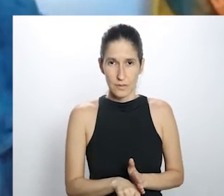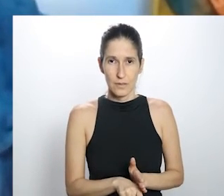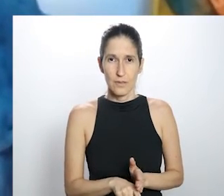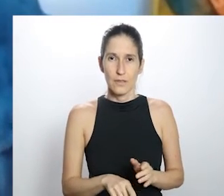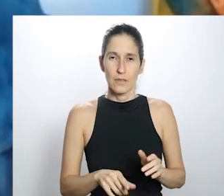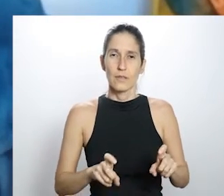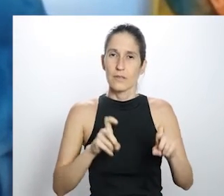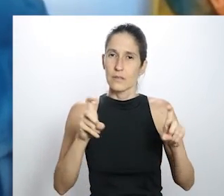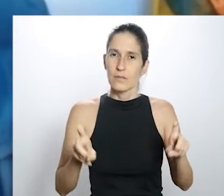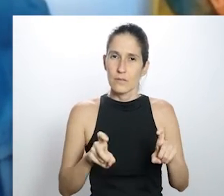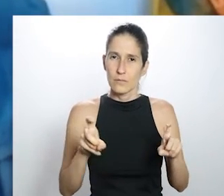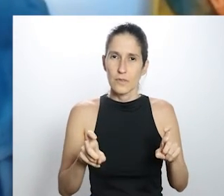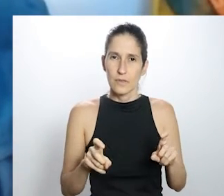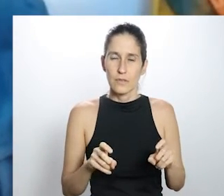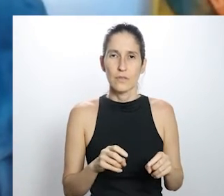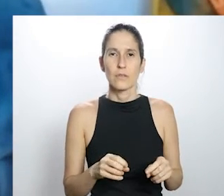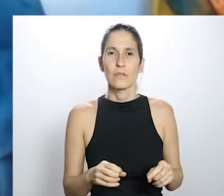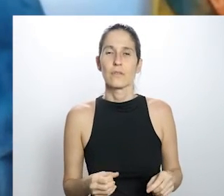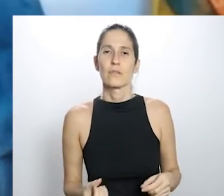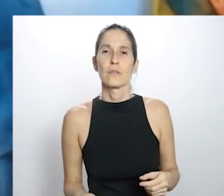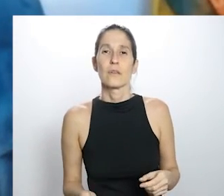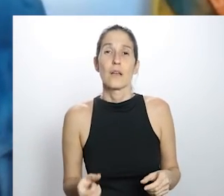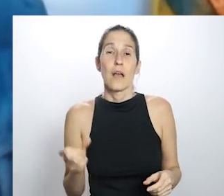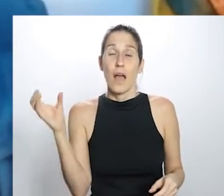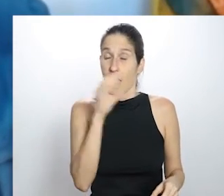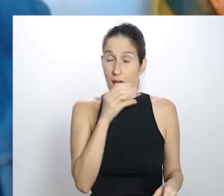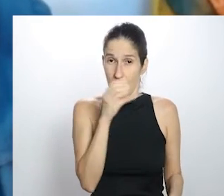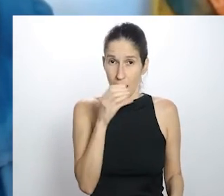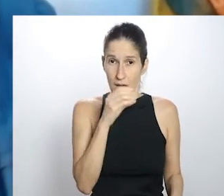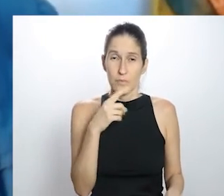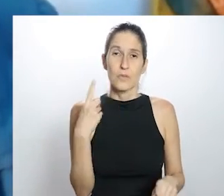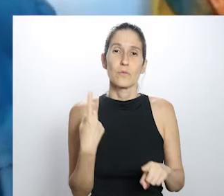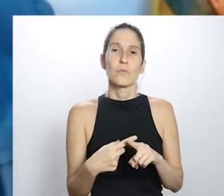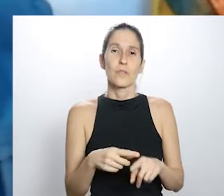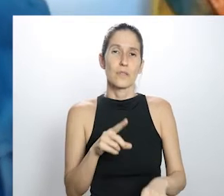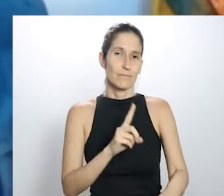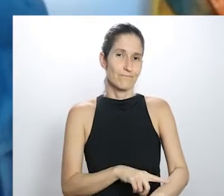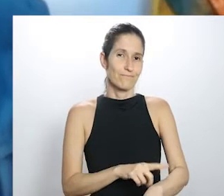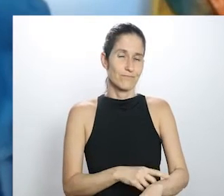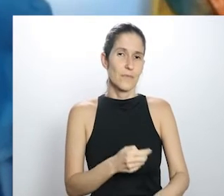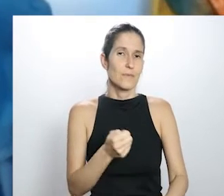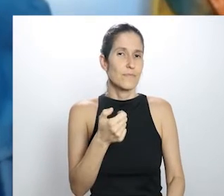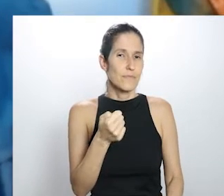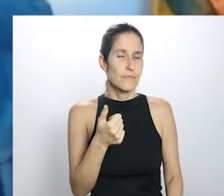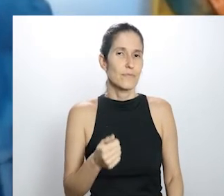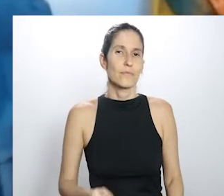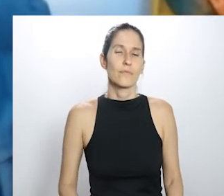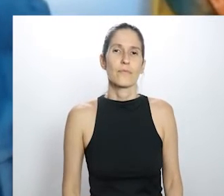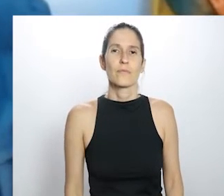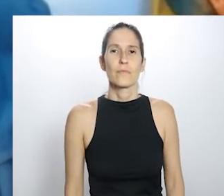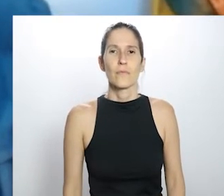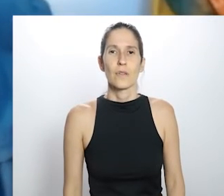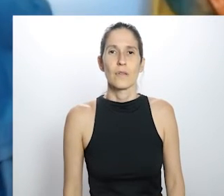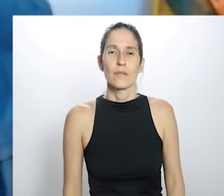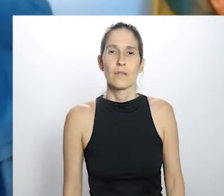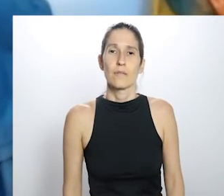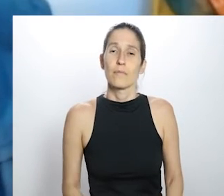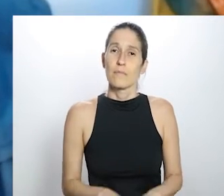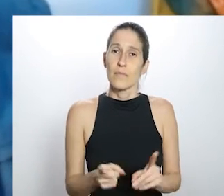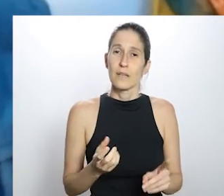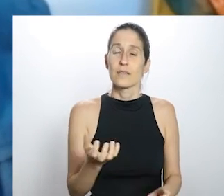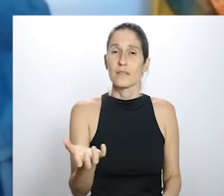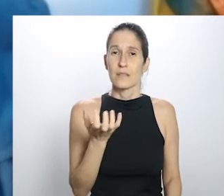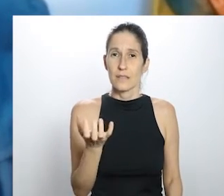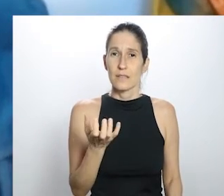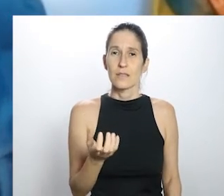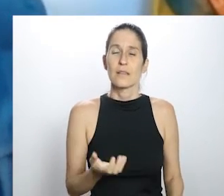chat ou pode ser por aqui mesmo, gente abre aqui rapidinho, ser sucinto, claro, porque o tempo já avança, mas